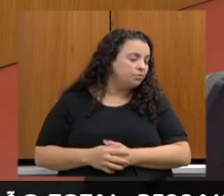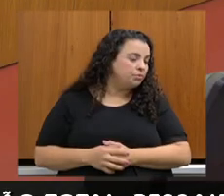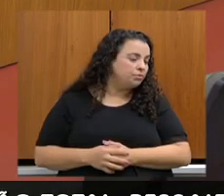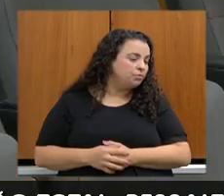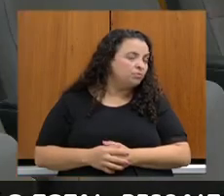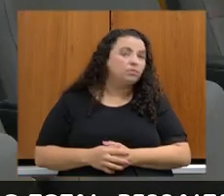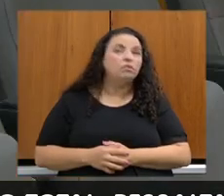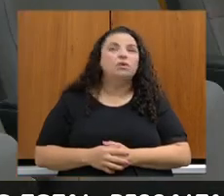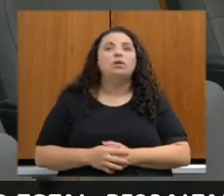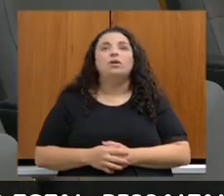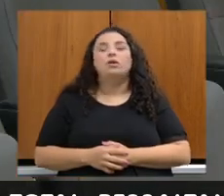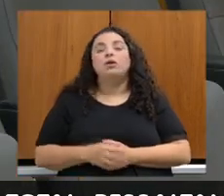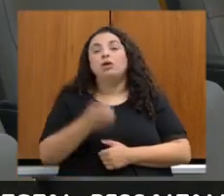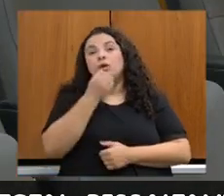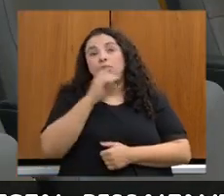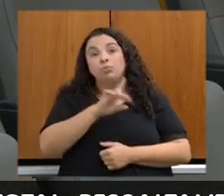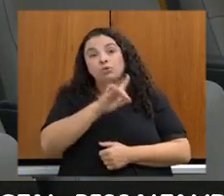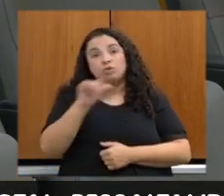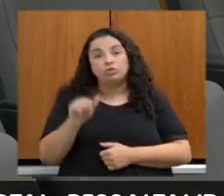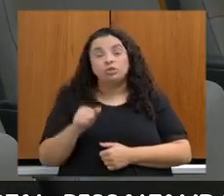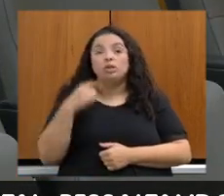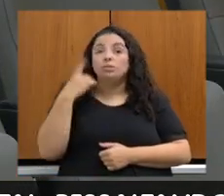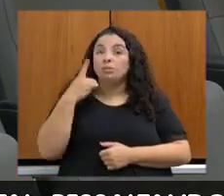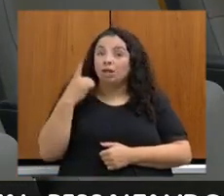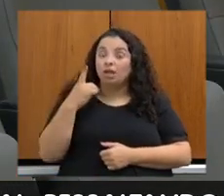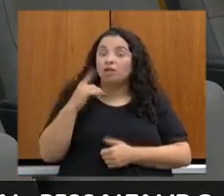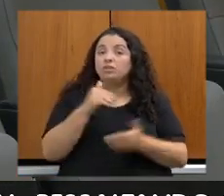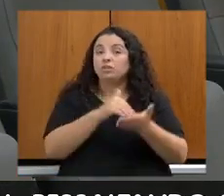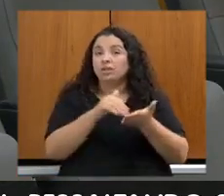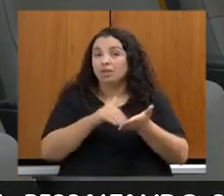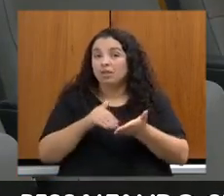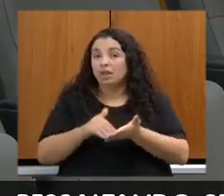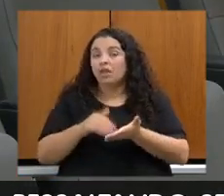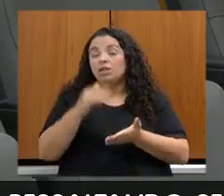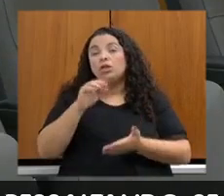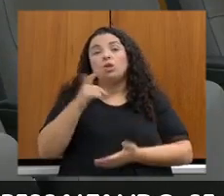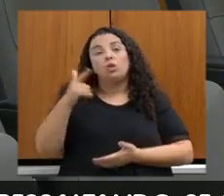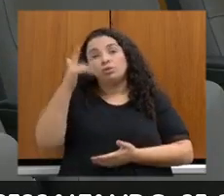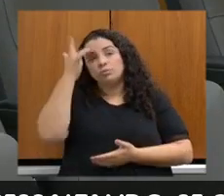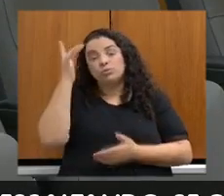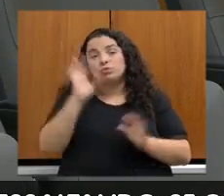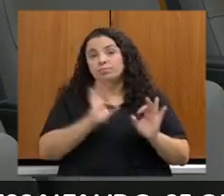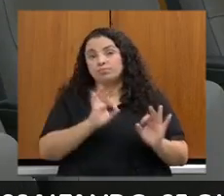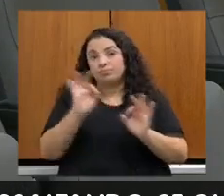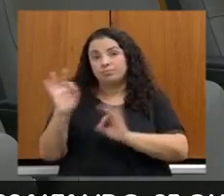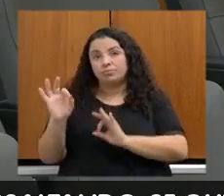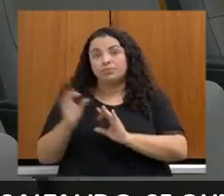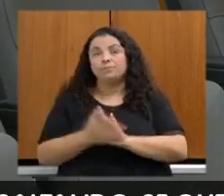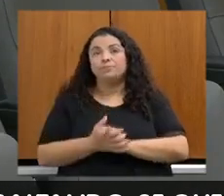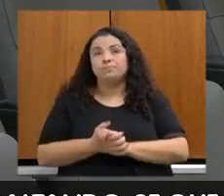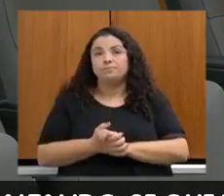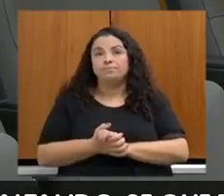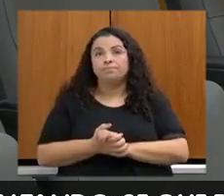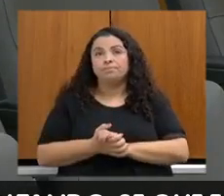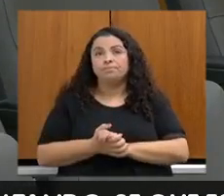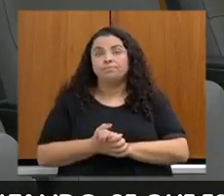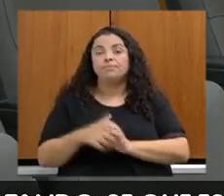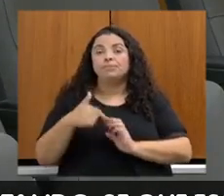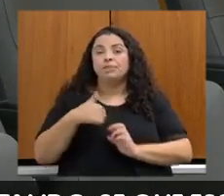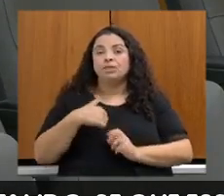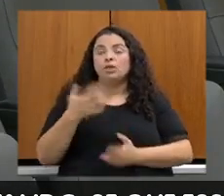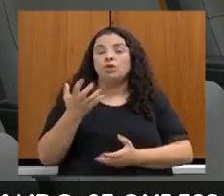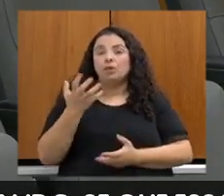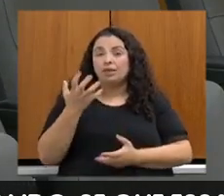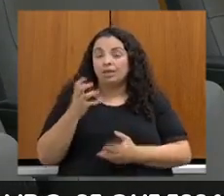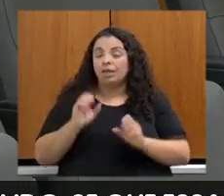Bom dia, deputado, bom dia, secretária, bom dia aos demais que acompanham. Na verdade, queria estar